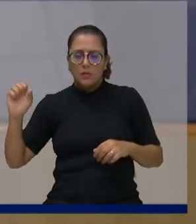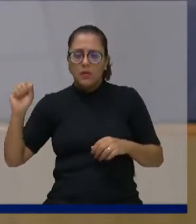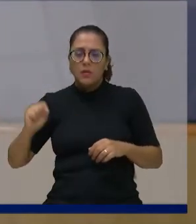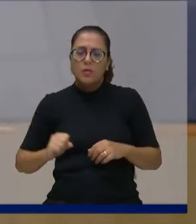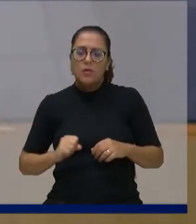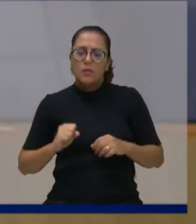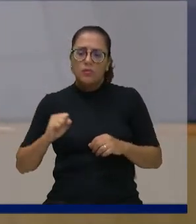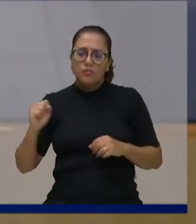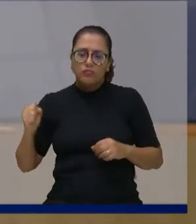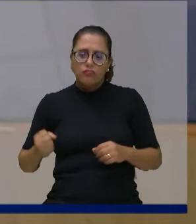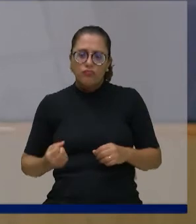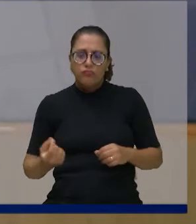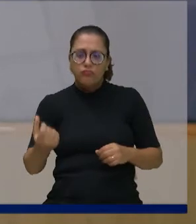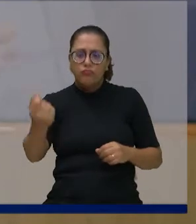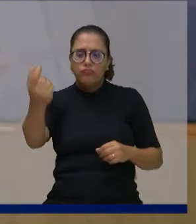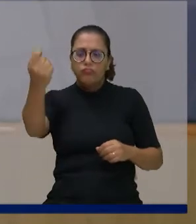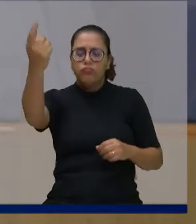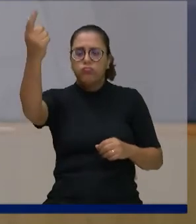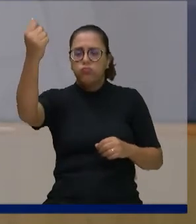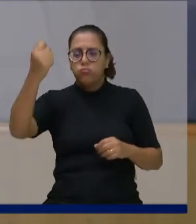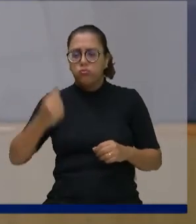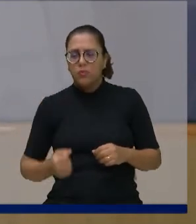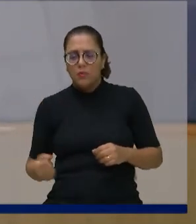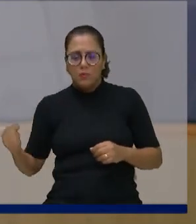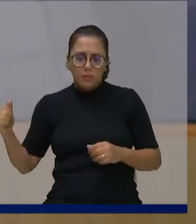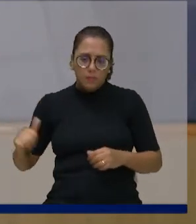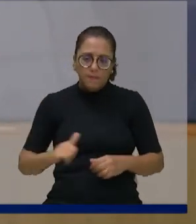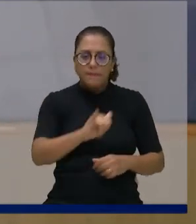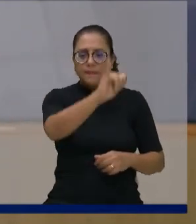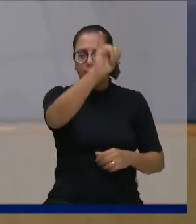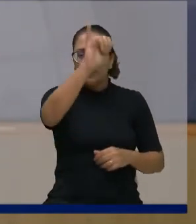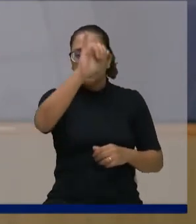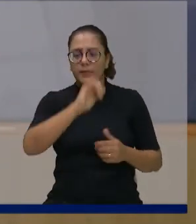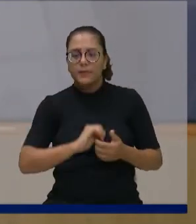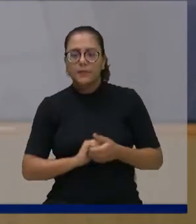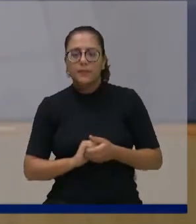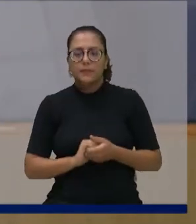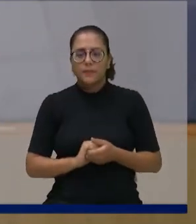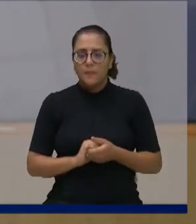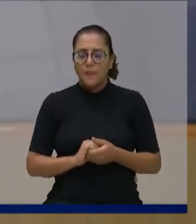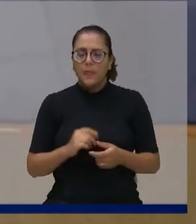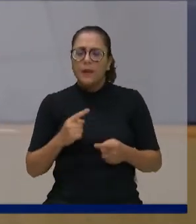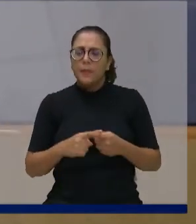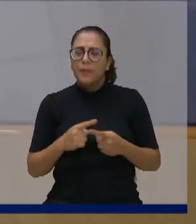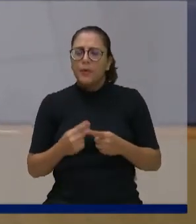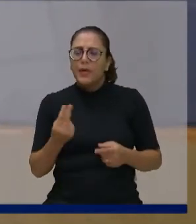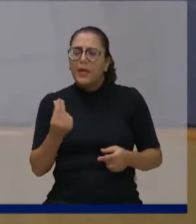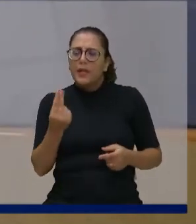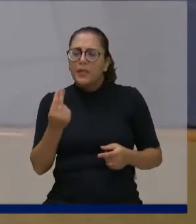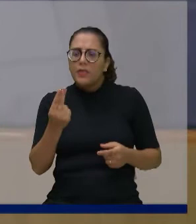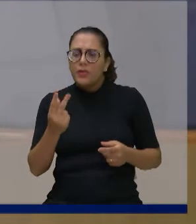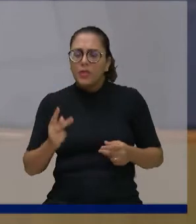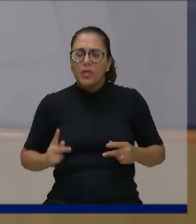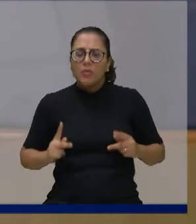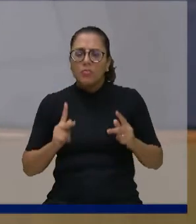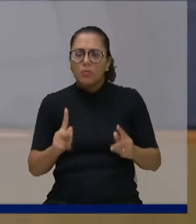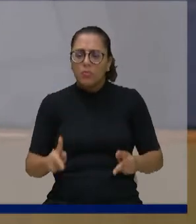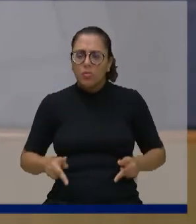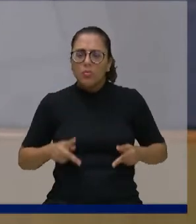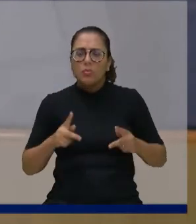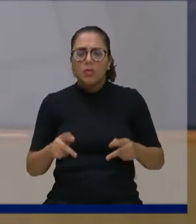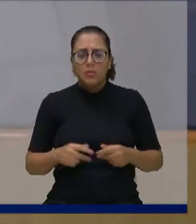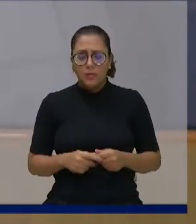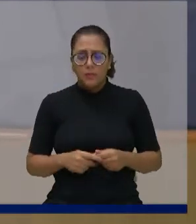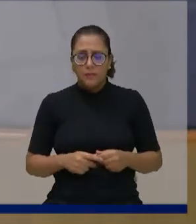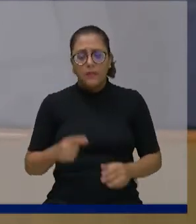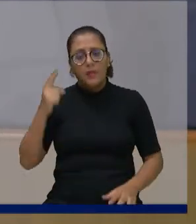bolso dele? Por que ele usou o dinheiro público? Para mim, analisando